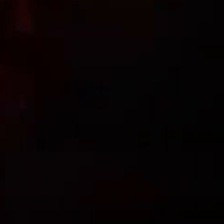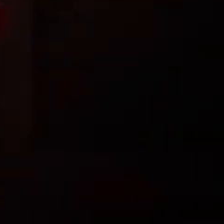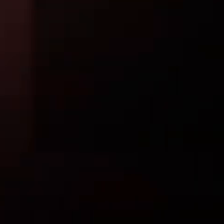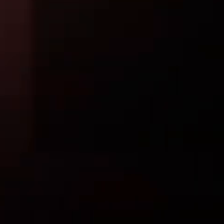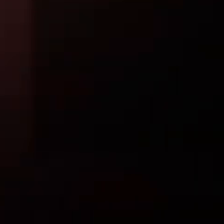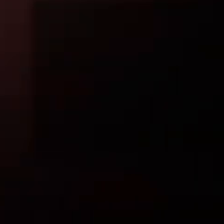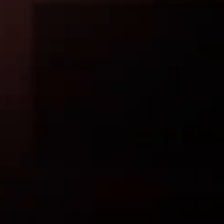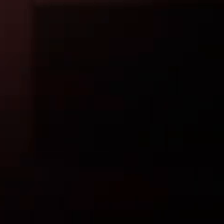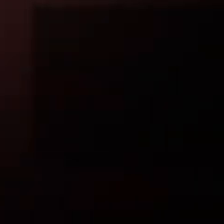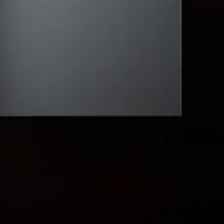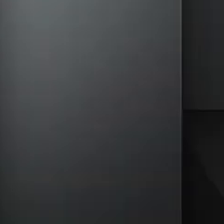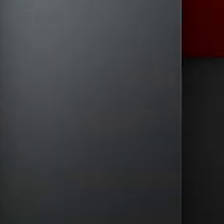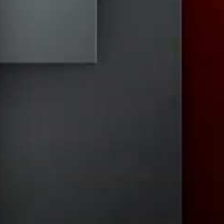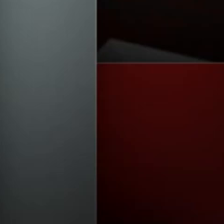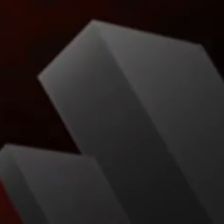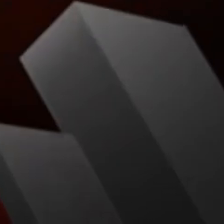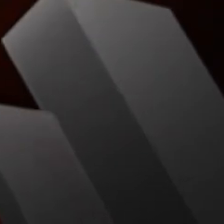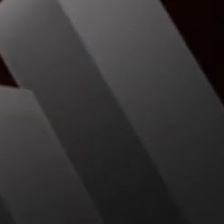Sai daí, não.